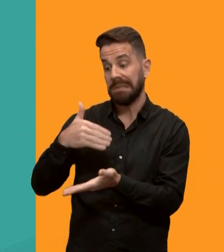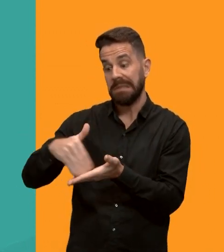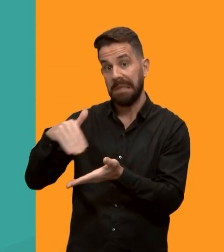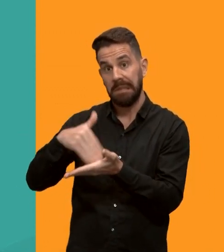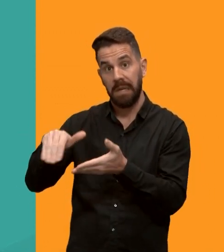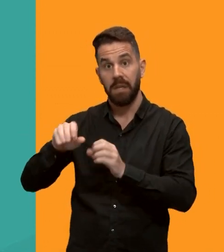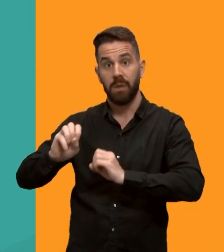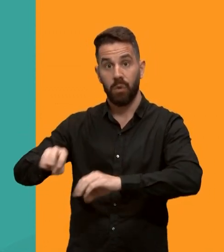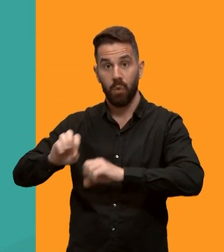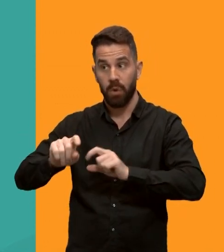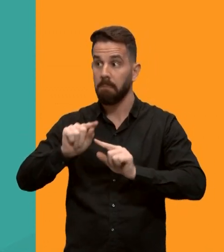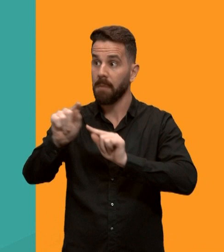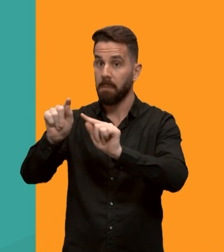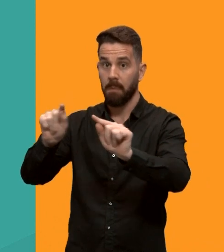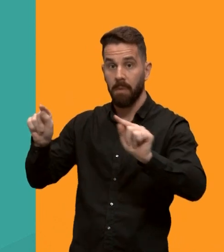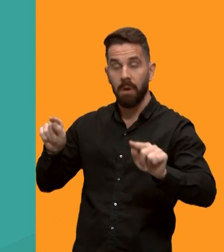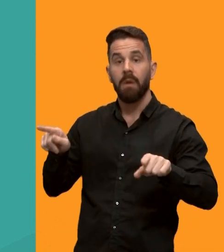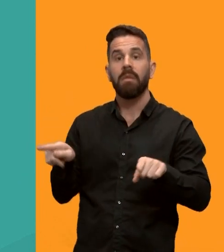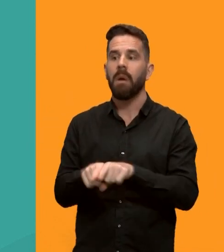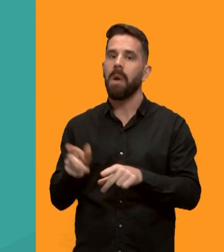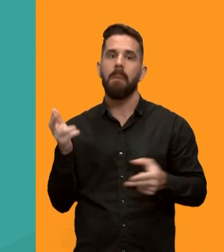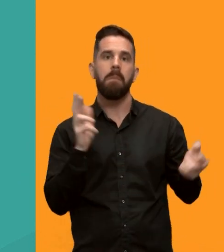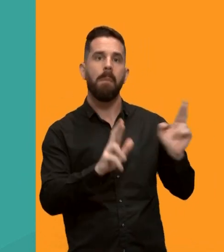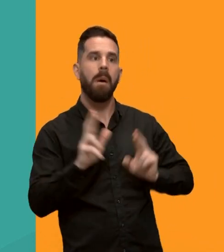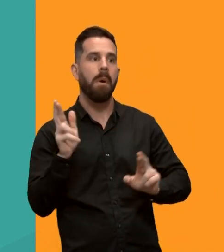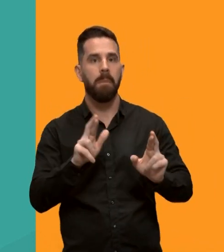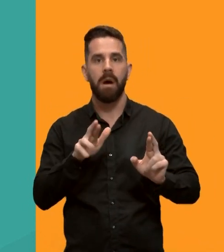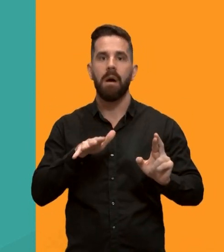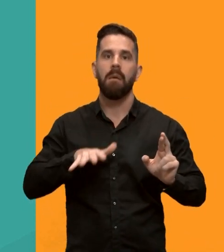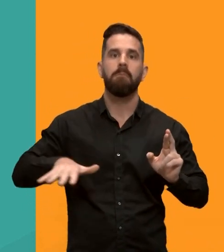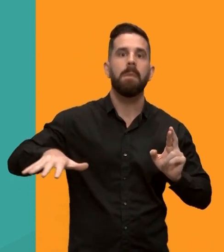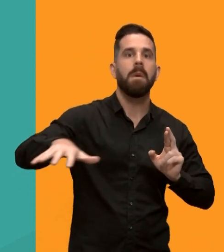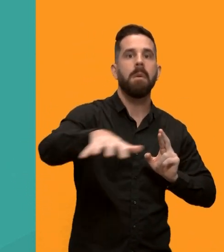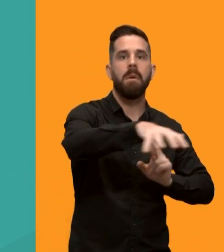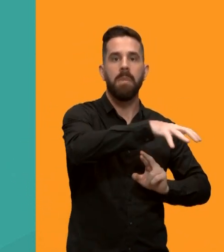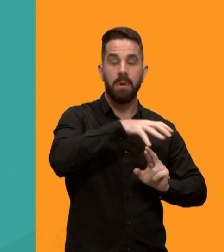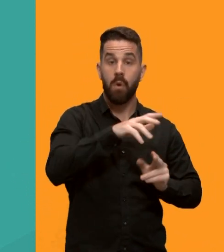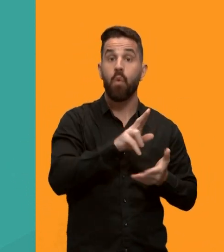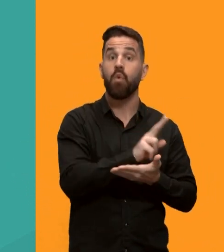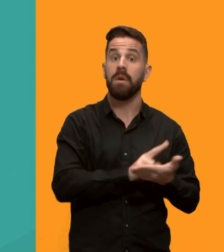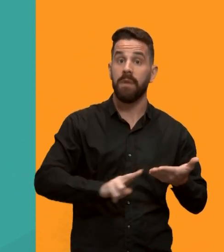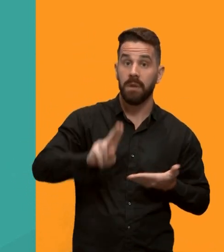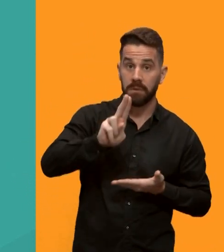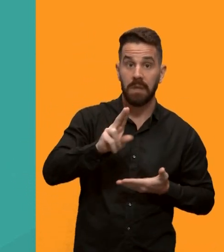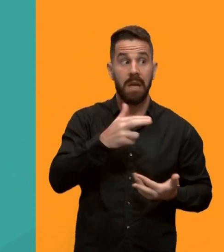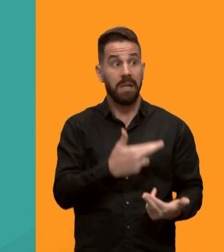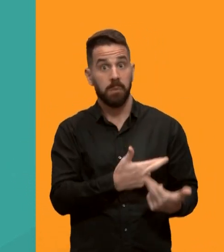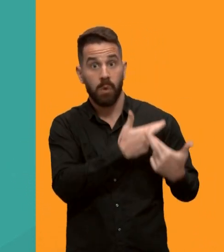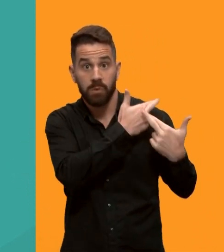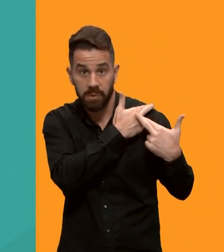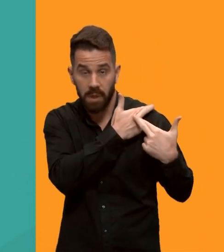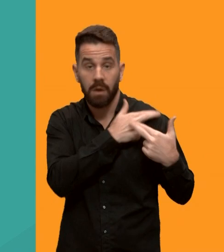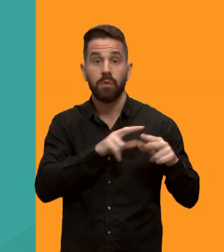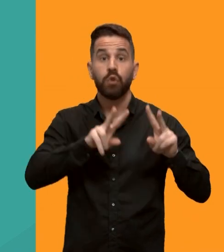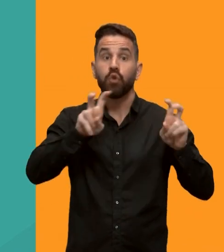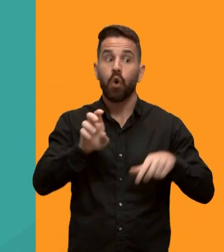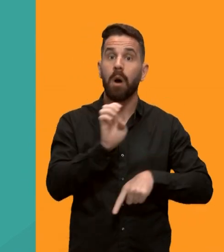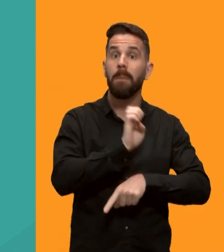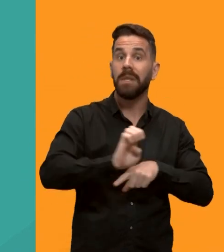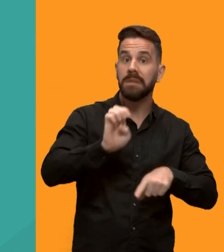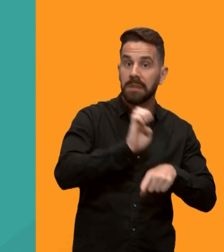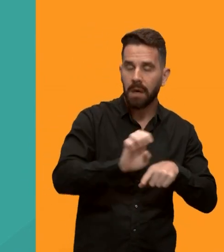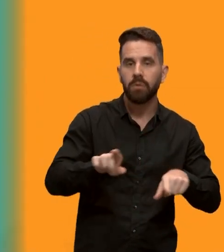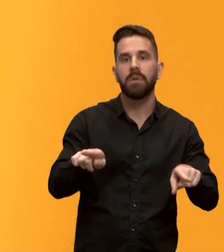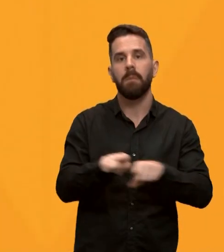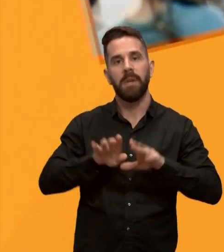representantes de setores de universidades responsáveis por políticas de estágio e formação de